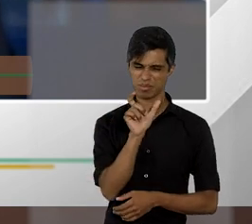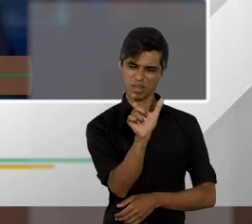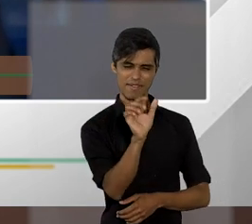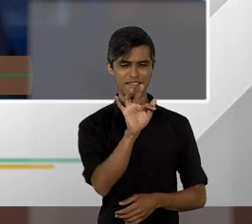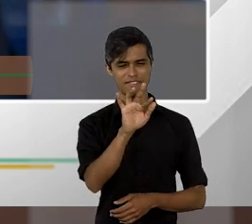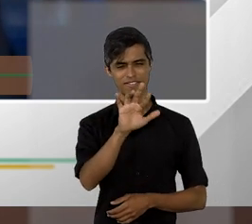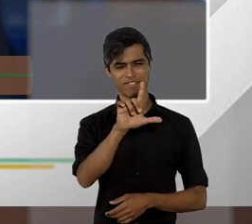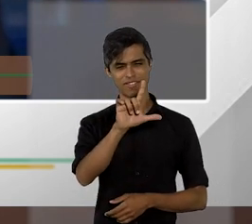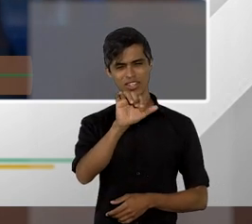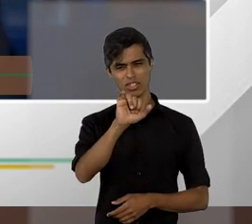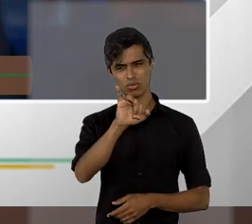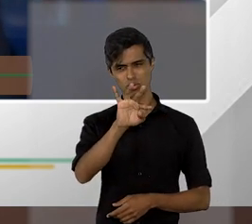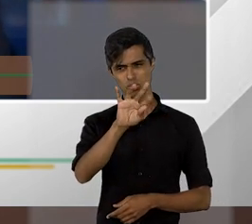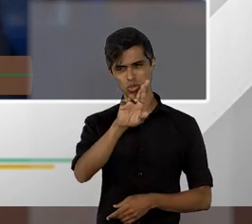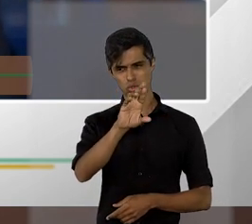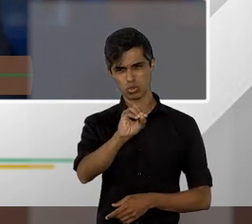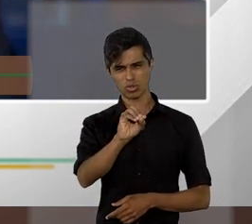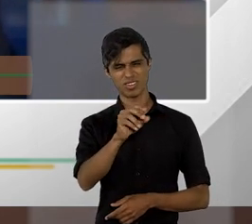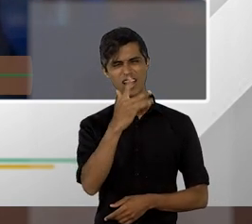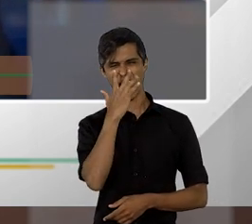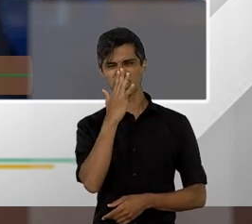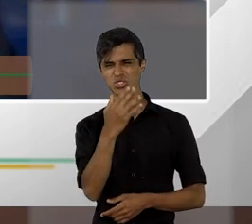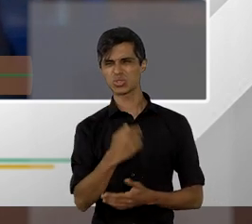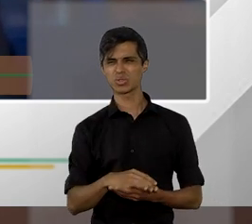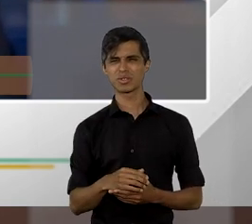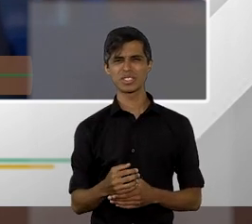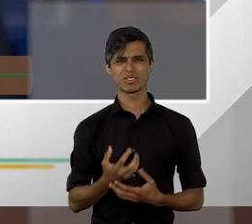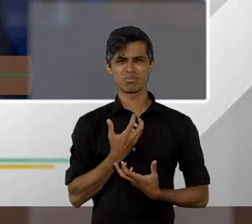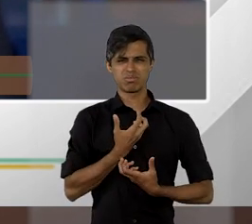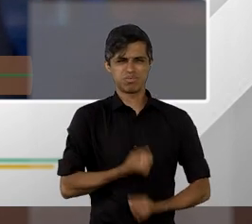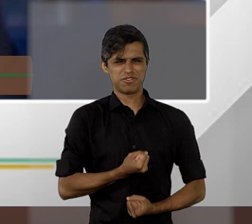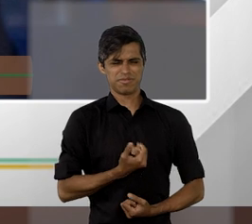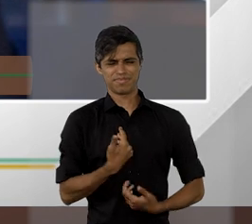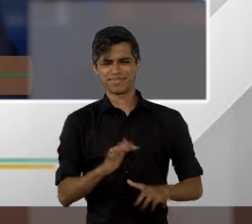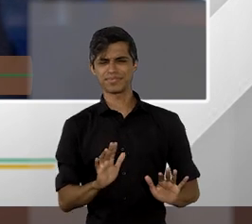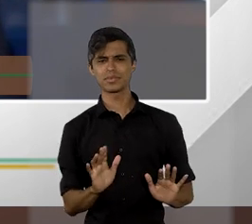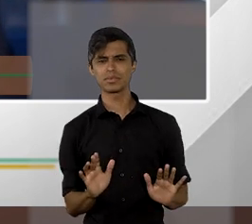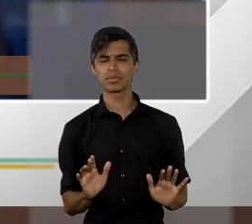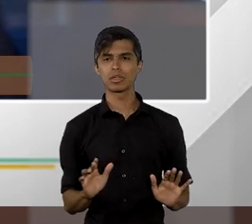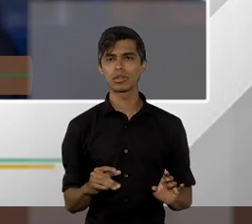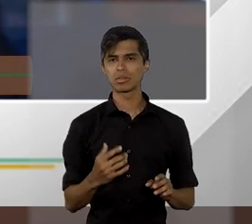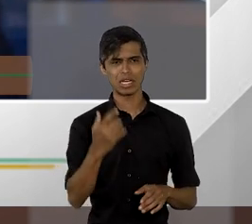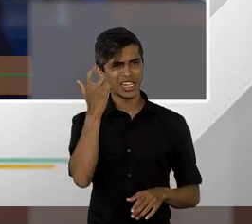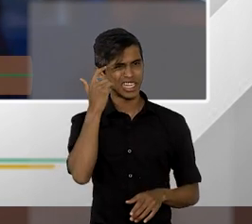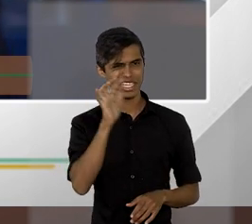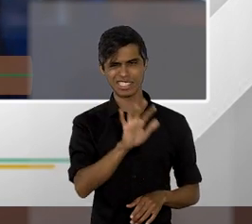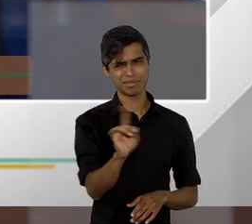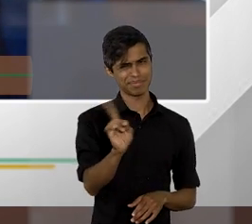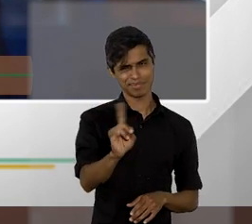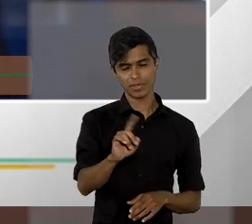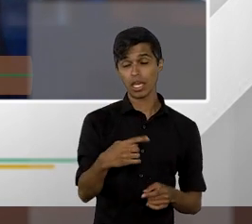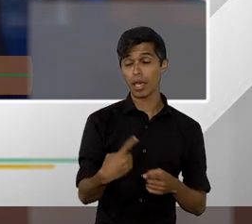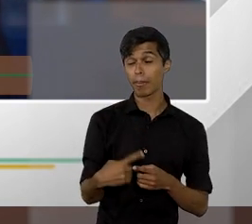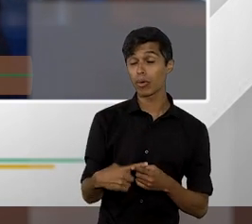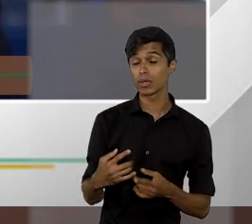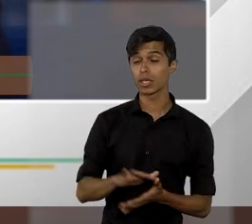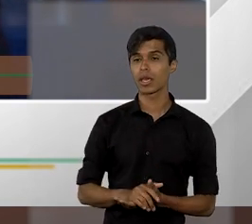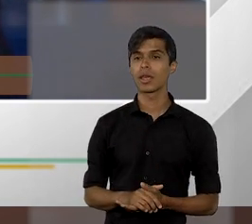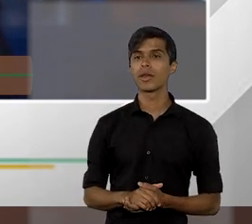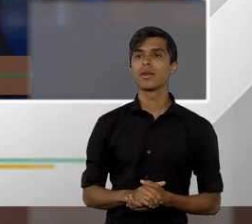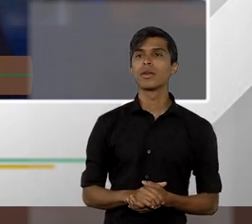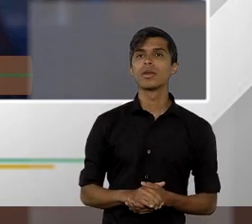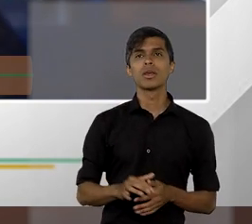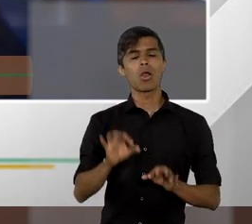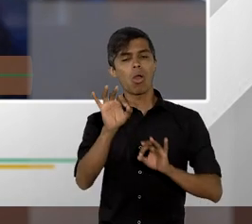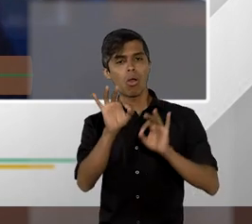é, de certa maneira, ofensiva ao próprio tribunal. Que não é isso, não é essa a ideia. O filtro dá a ideia de uma